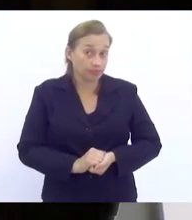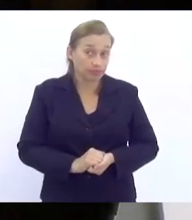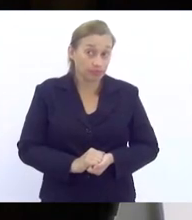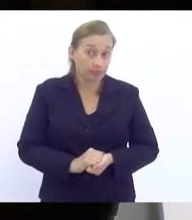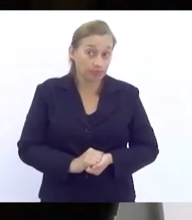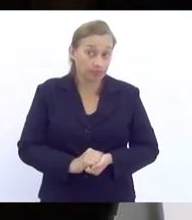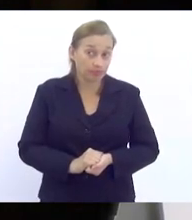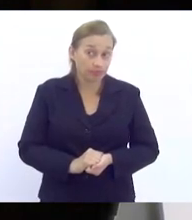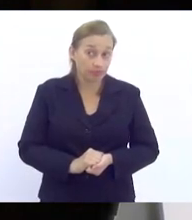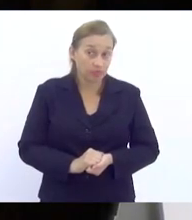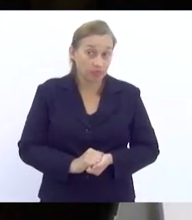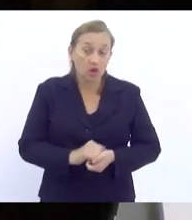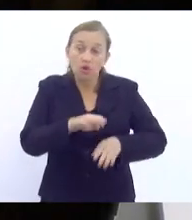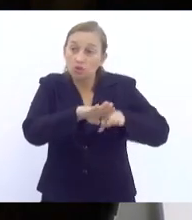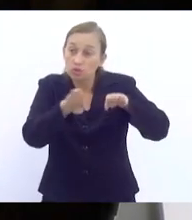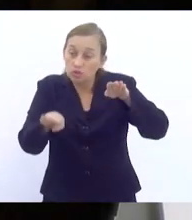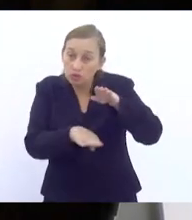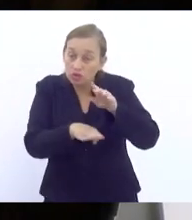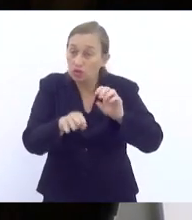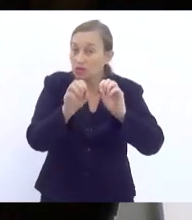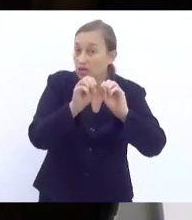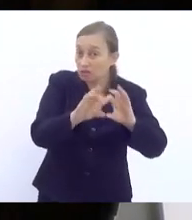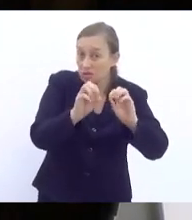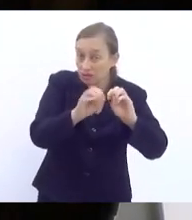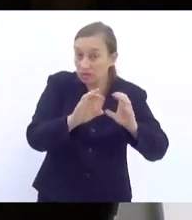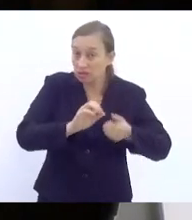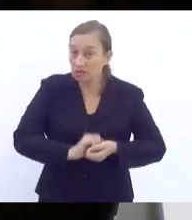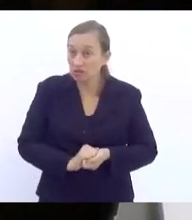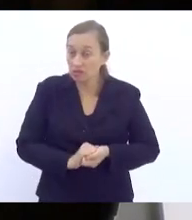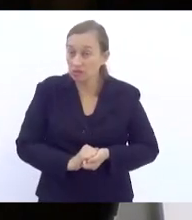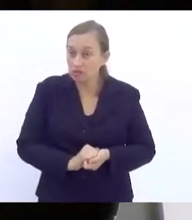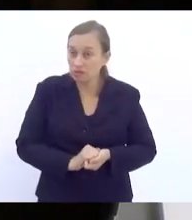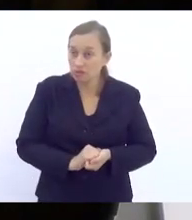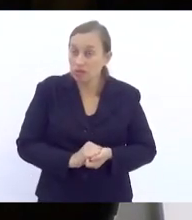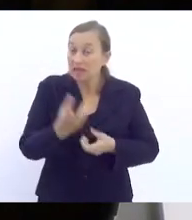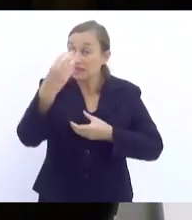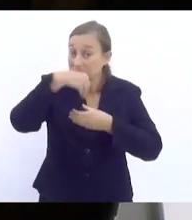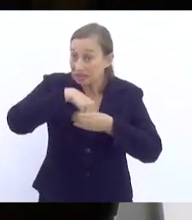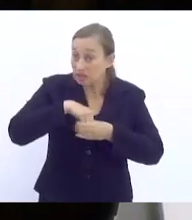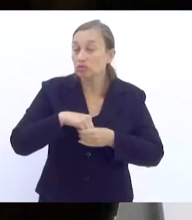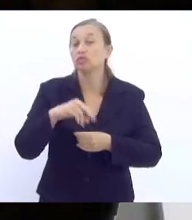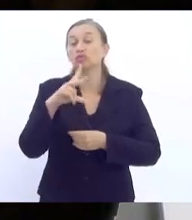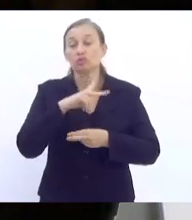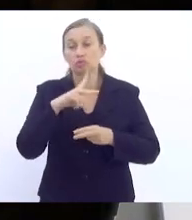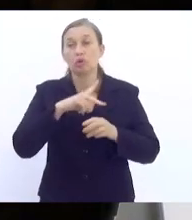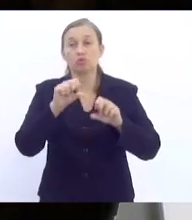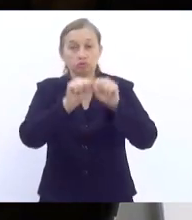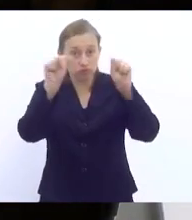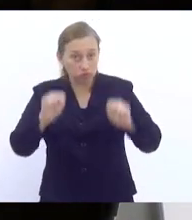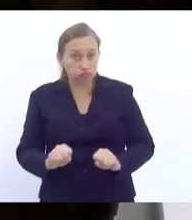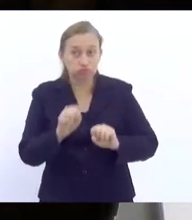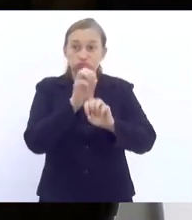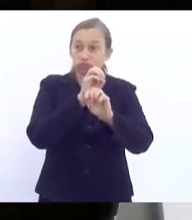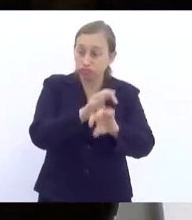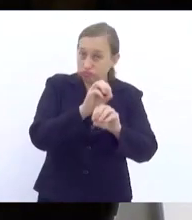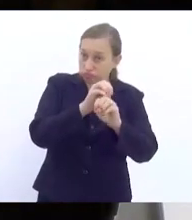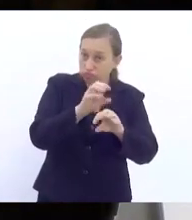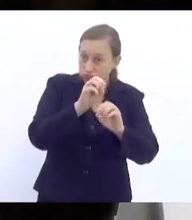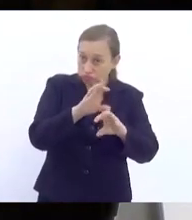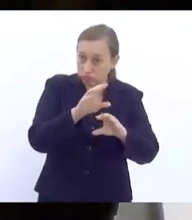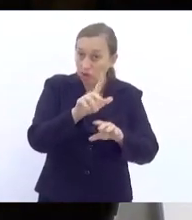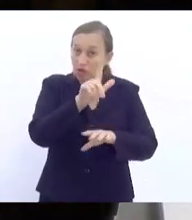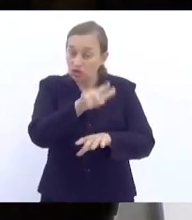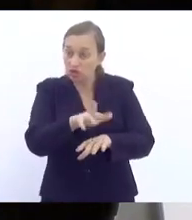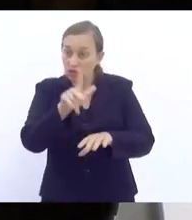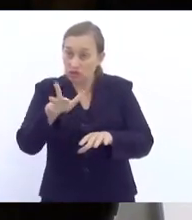a questão das desigualdades educacionais, que existe dentro do próprio sistema de educação, nas diferentes modalidades